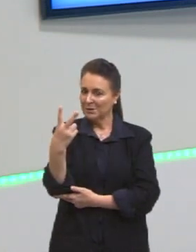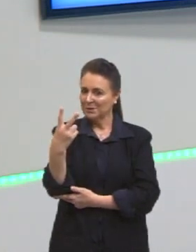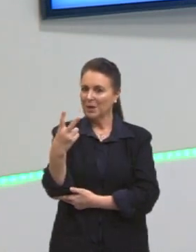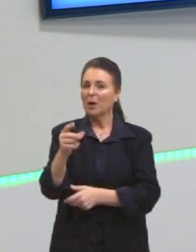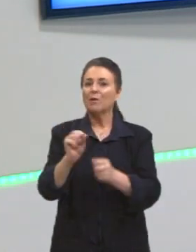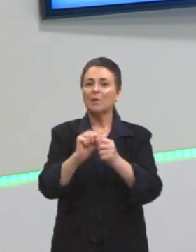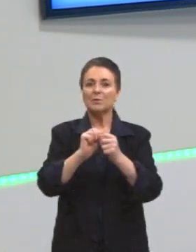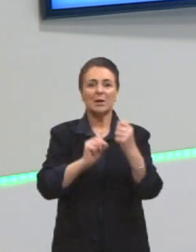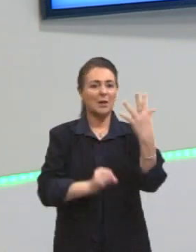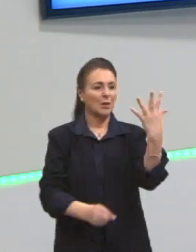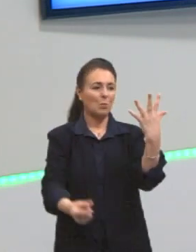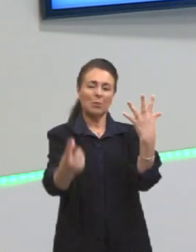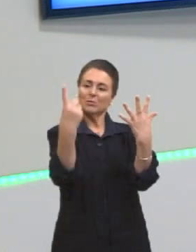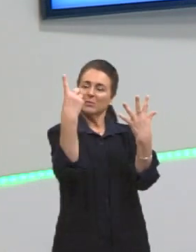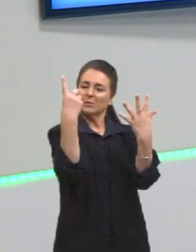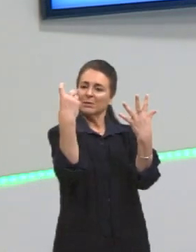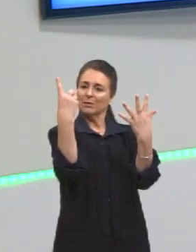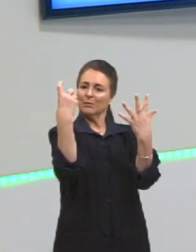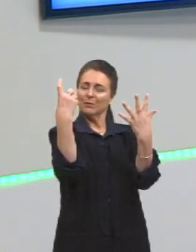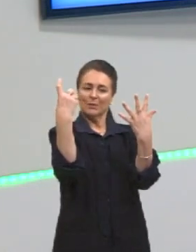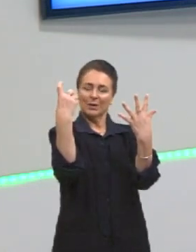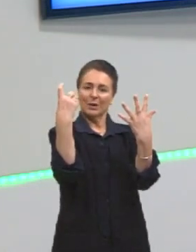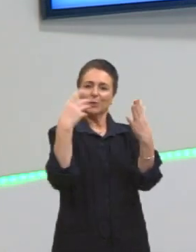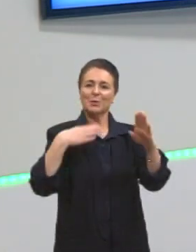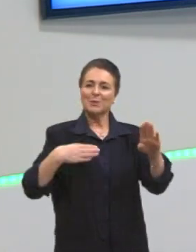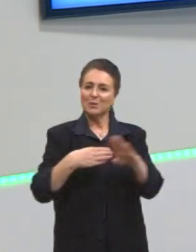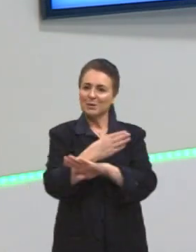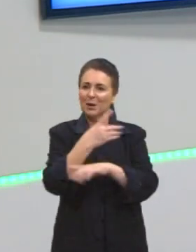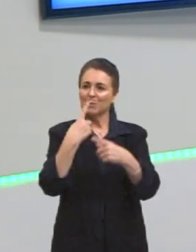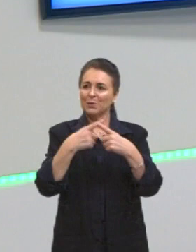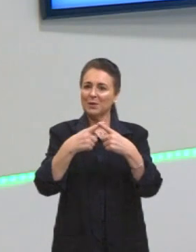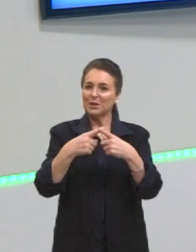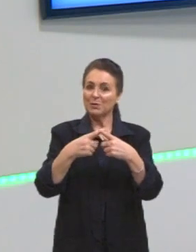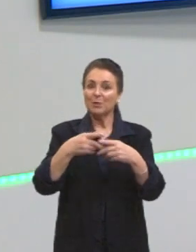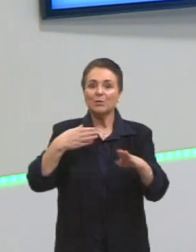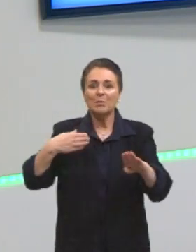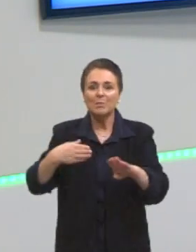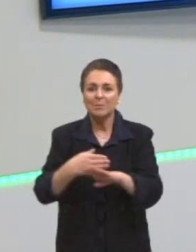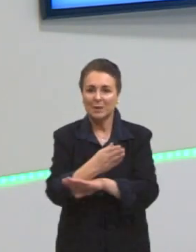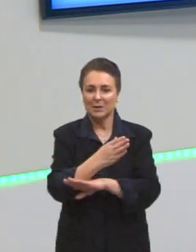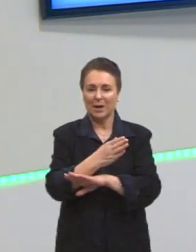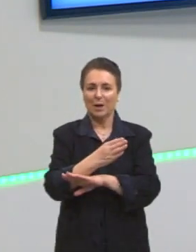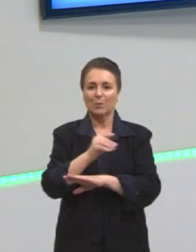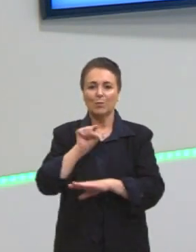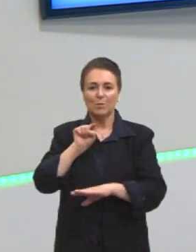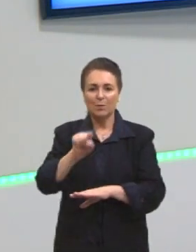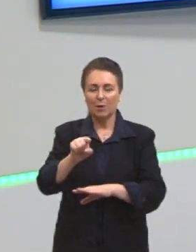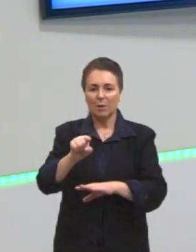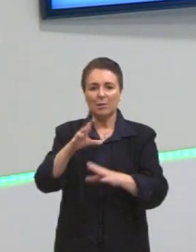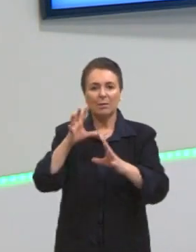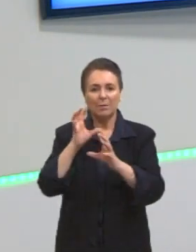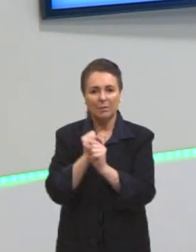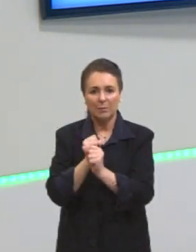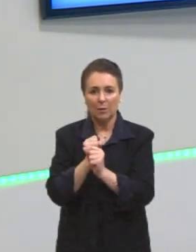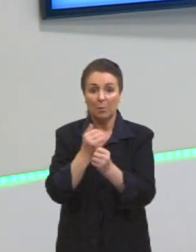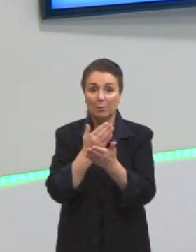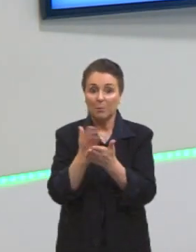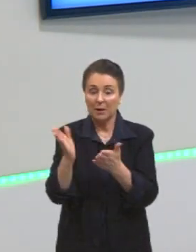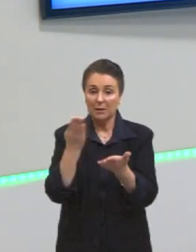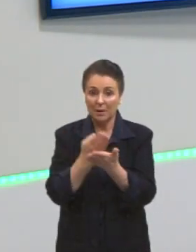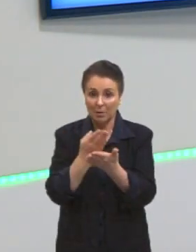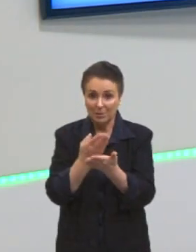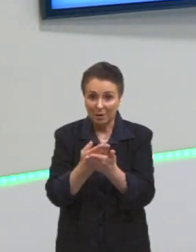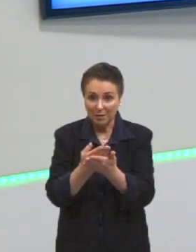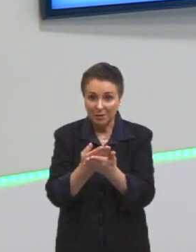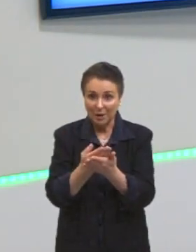selfie do Partiu Passar porque é isso que a gente vai fazer, passar com nota mil. Se tu perdeu as aulas anteriores, corre lá,